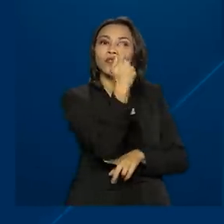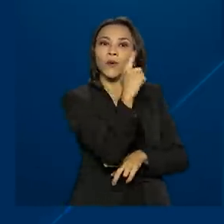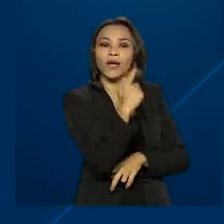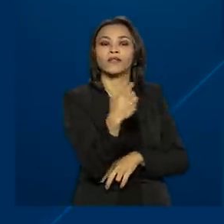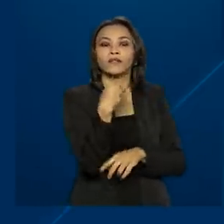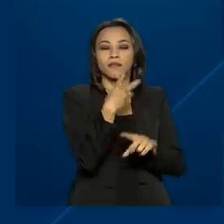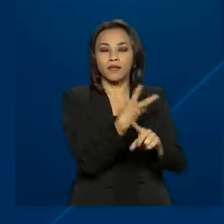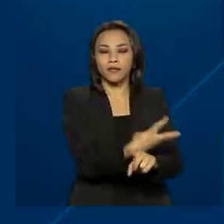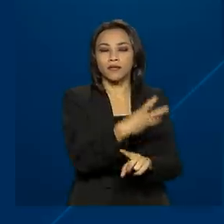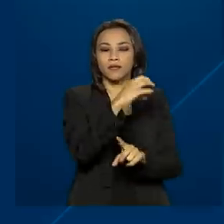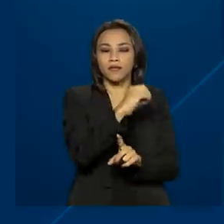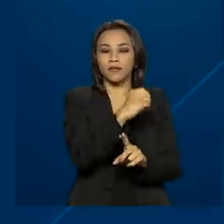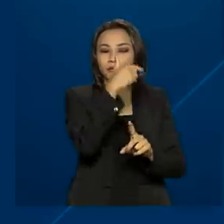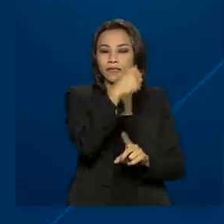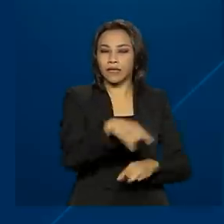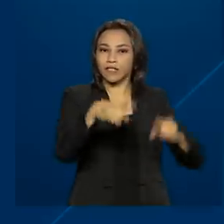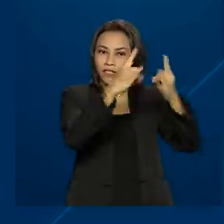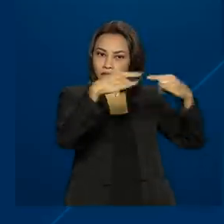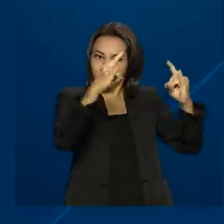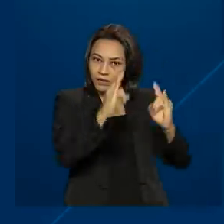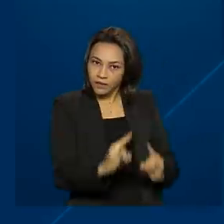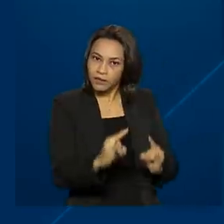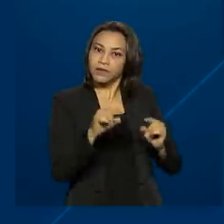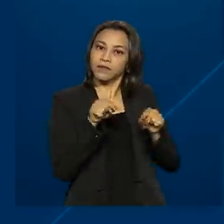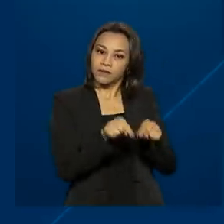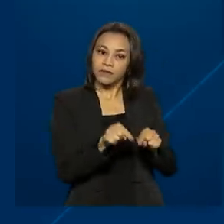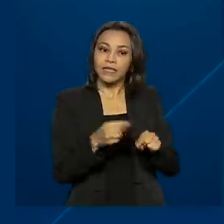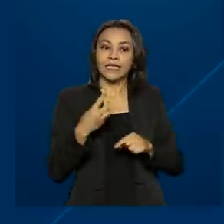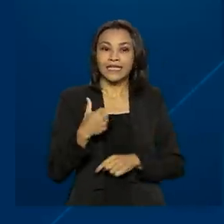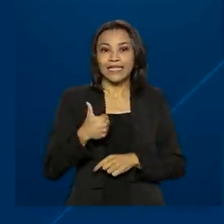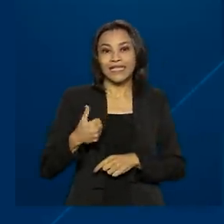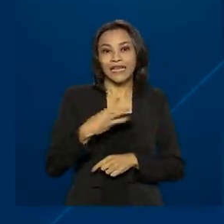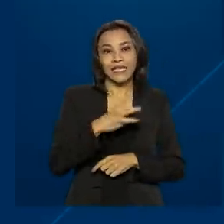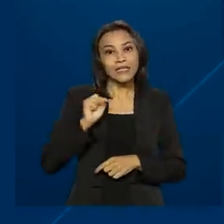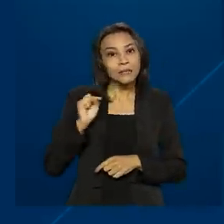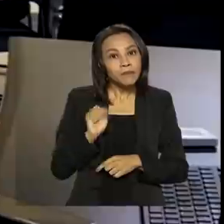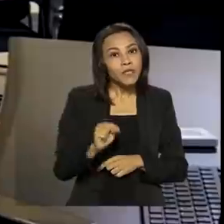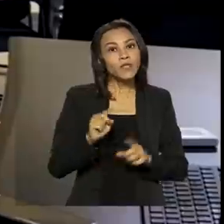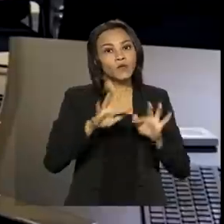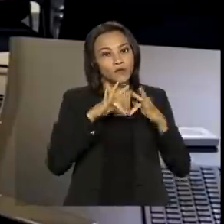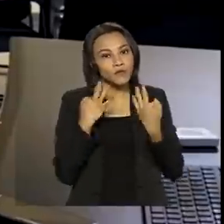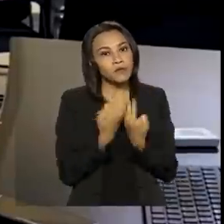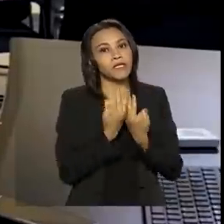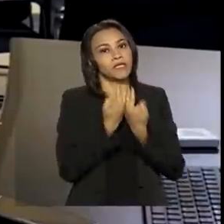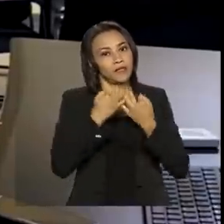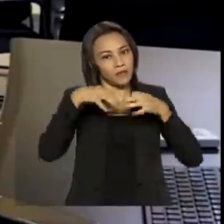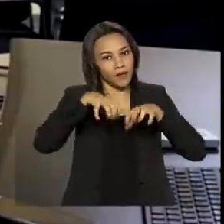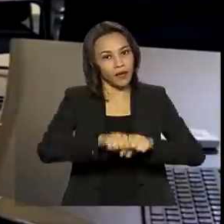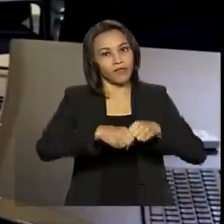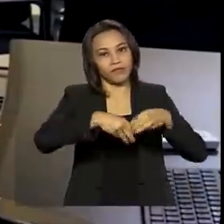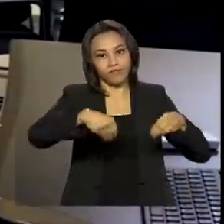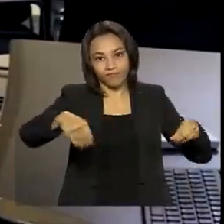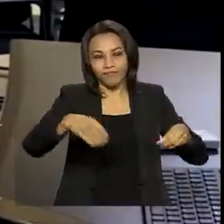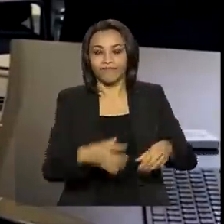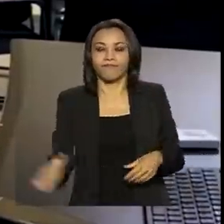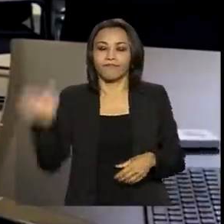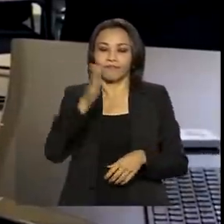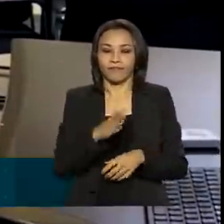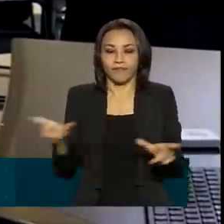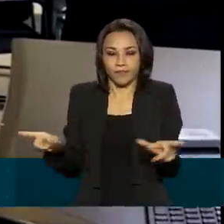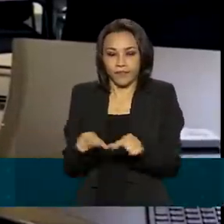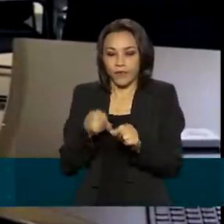307 assentamentos, com mais de 13 mil famílias assentadas. Quando o INCRA cria um assentamento, ele